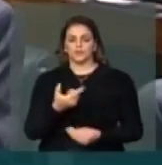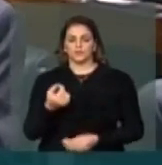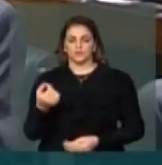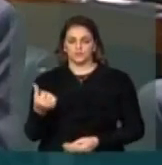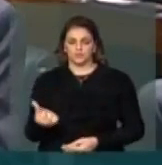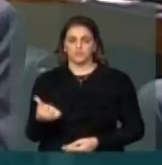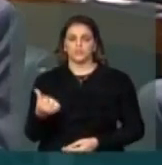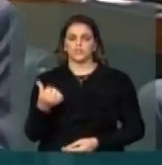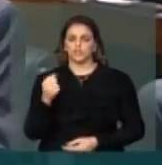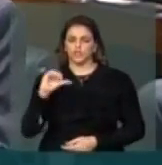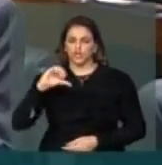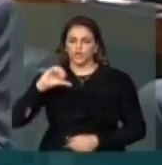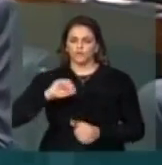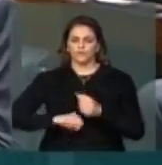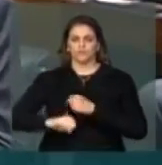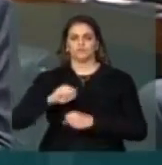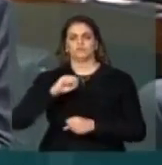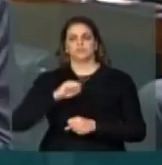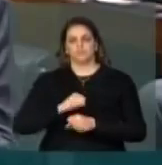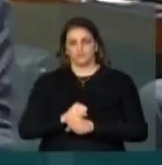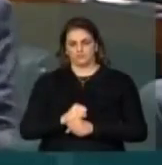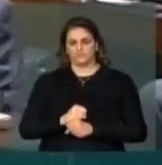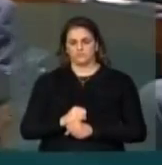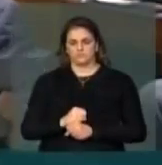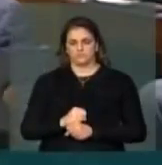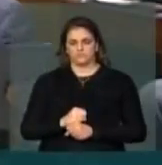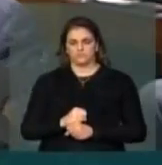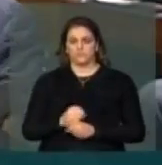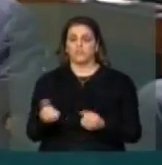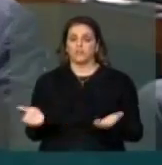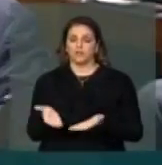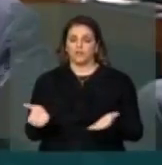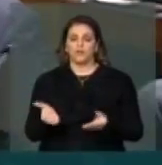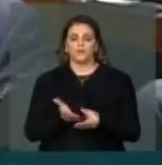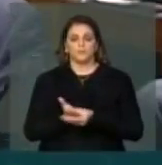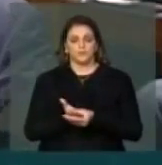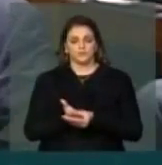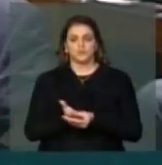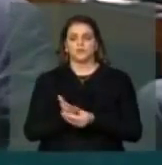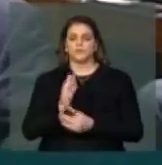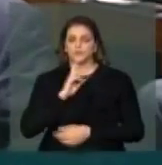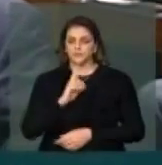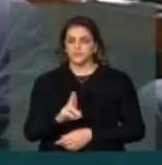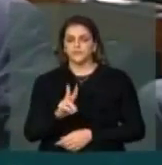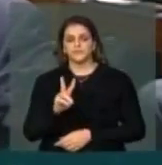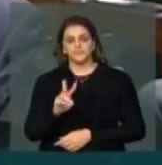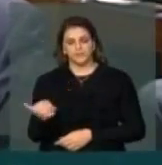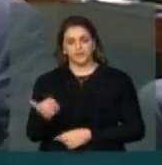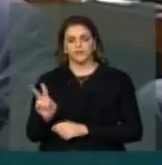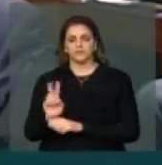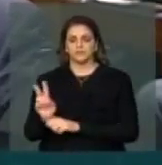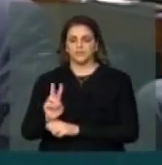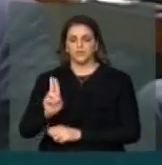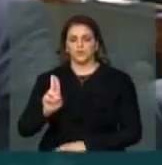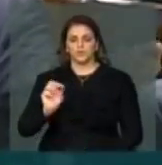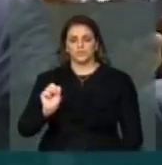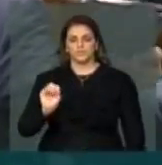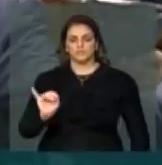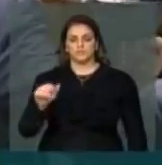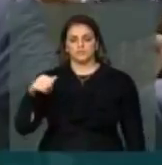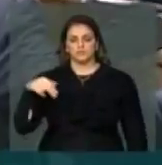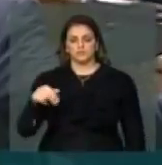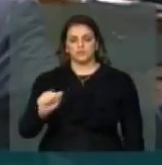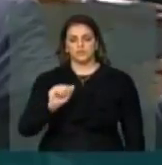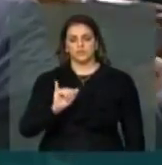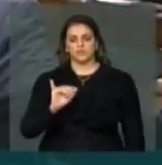ou seja, nove anos atrás. São os processos que agora vão fiscalizar finalmente o Tribunal, a usina de Itaipu, a